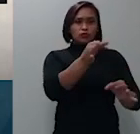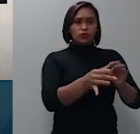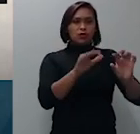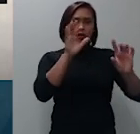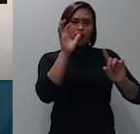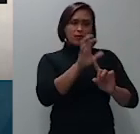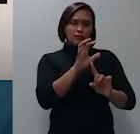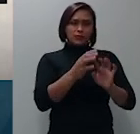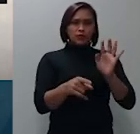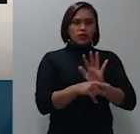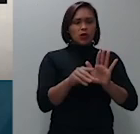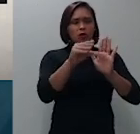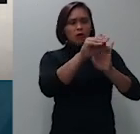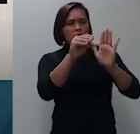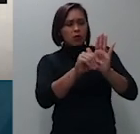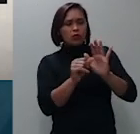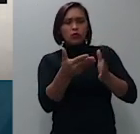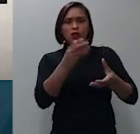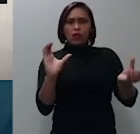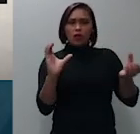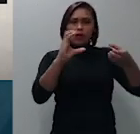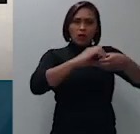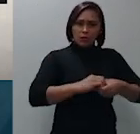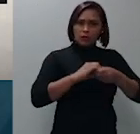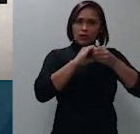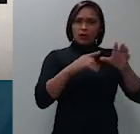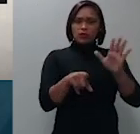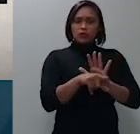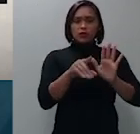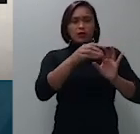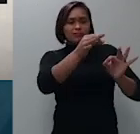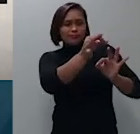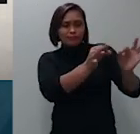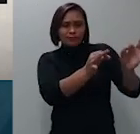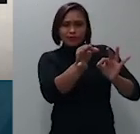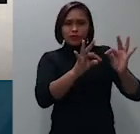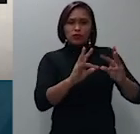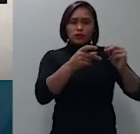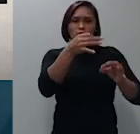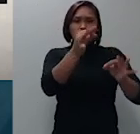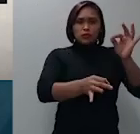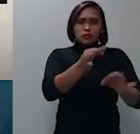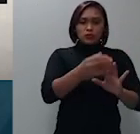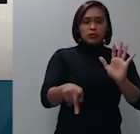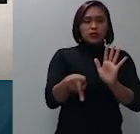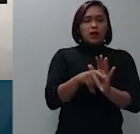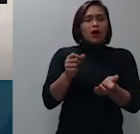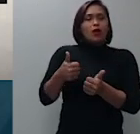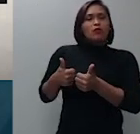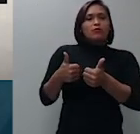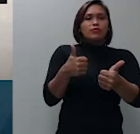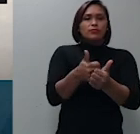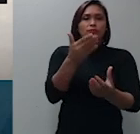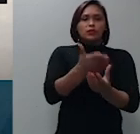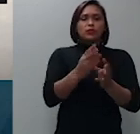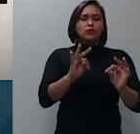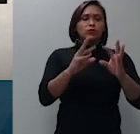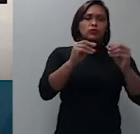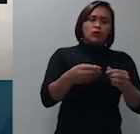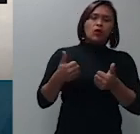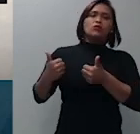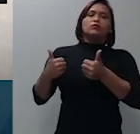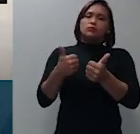cooperativo disciplina a atividade judicial de condução do processo toda a doutrina destaca esse ponto eu